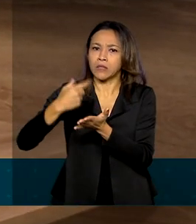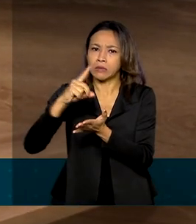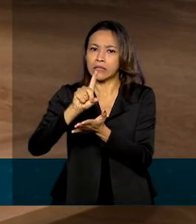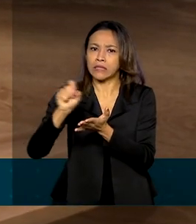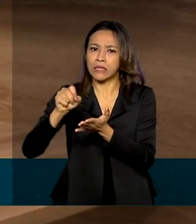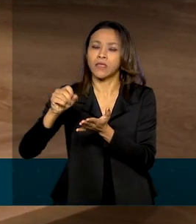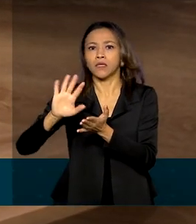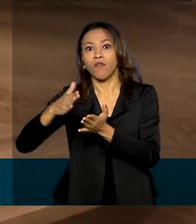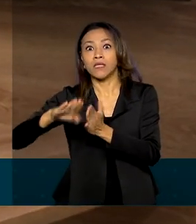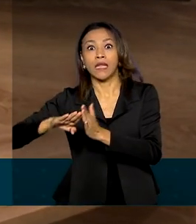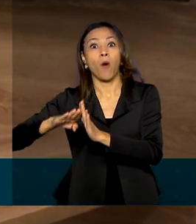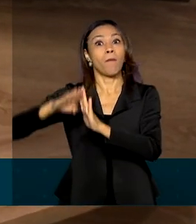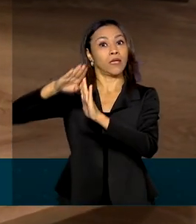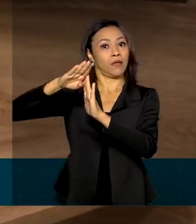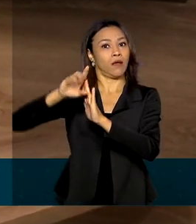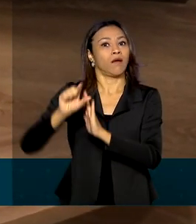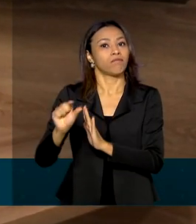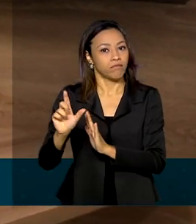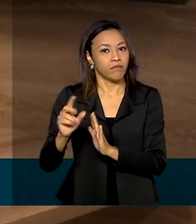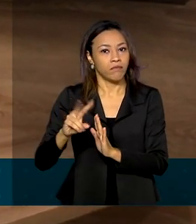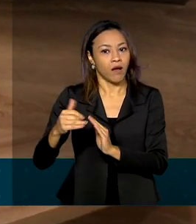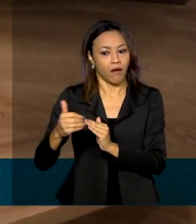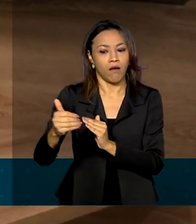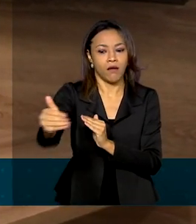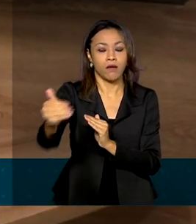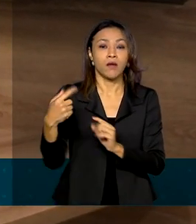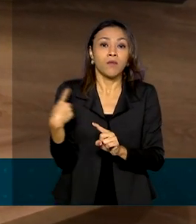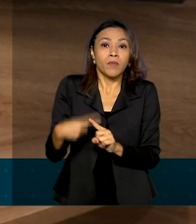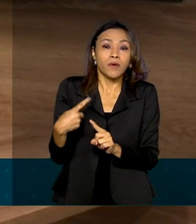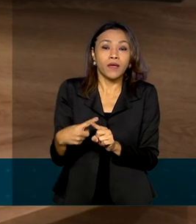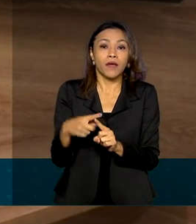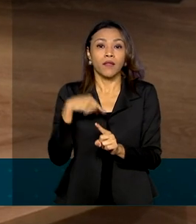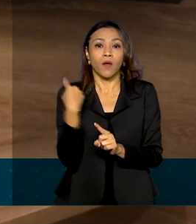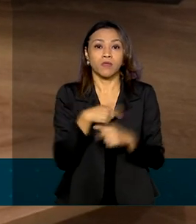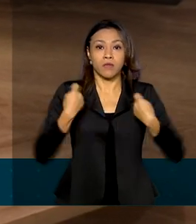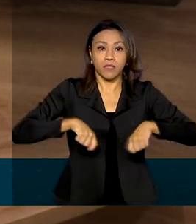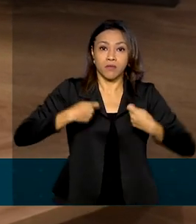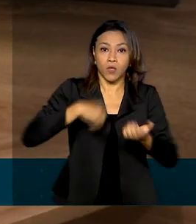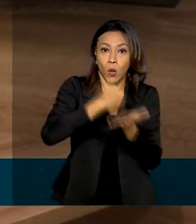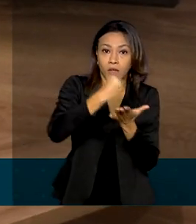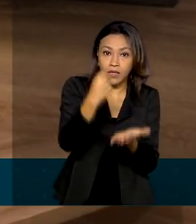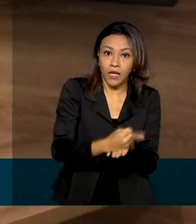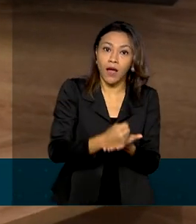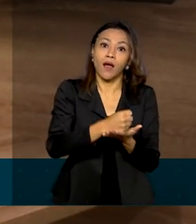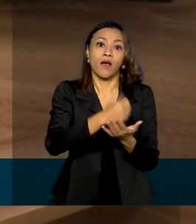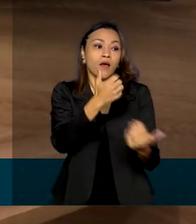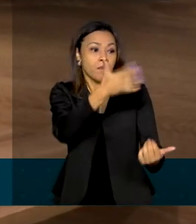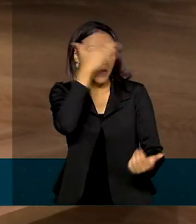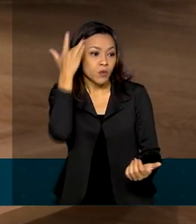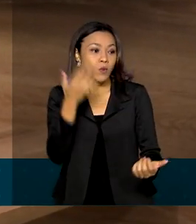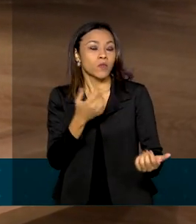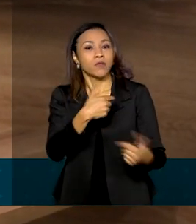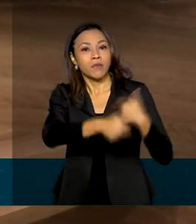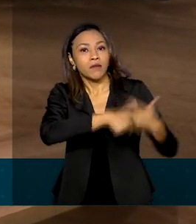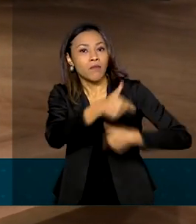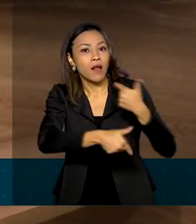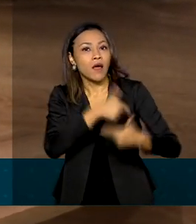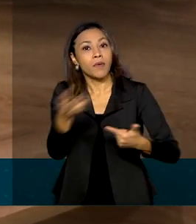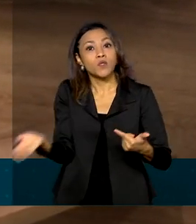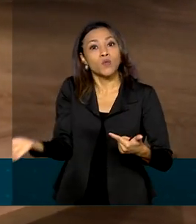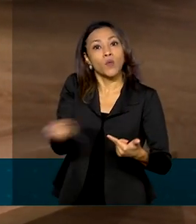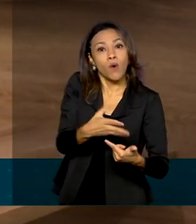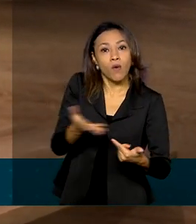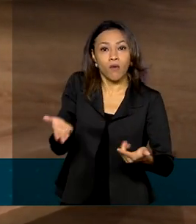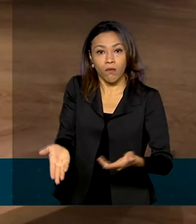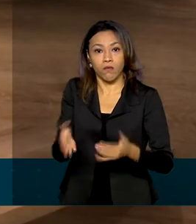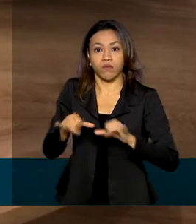aumentar, porque nós tivemos a necessidade de contratar colaboradores para novos serviços, como foi o caso do e